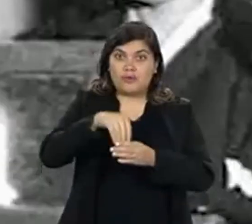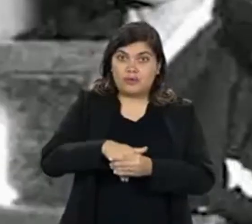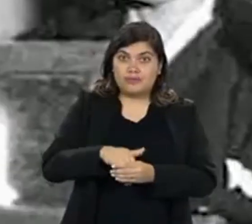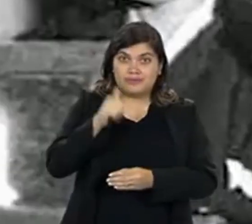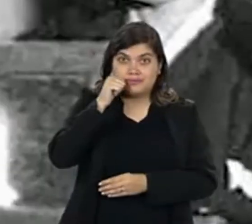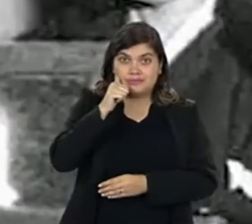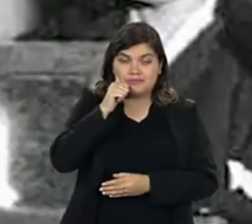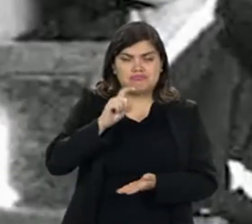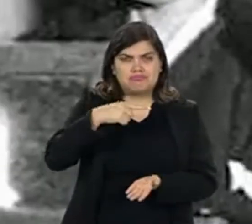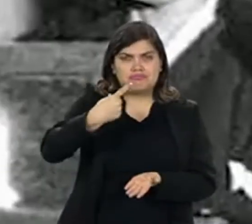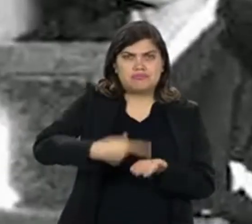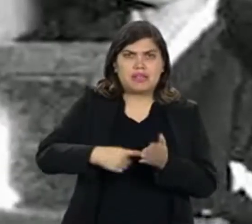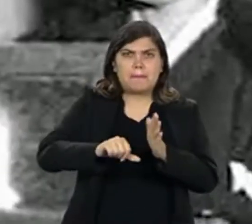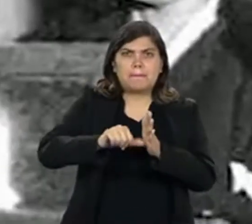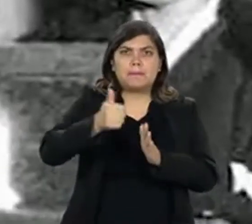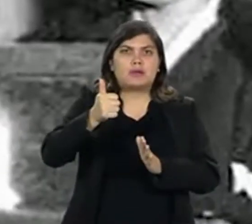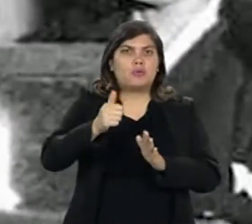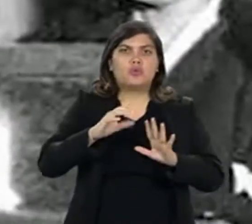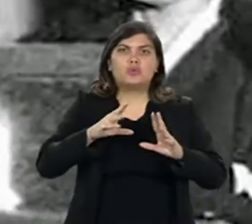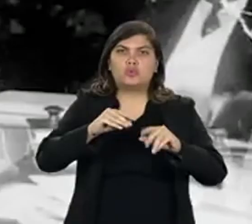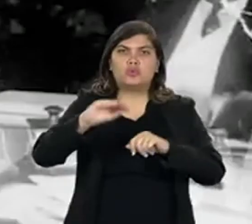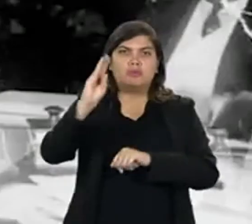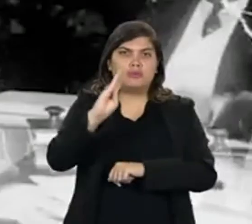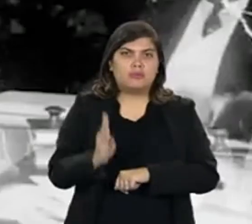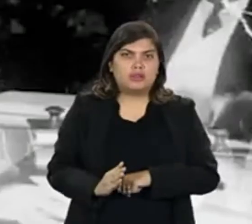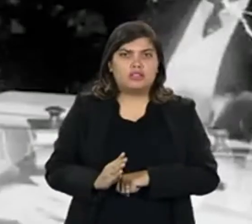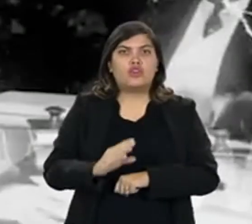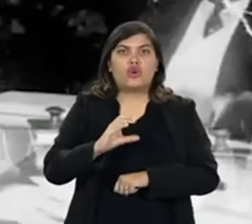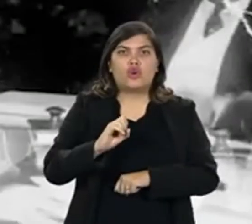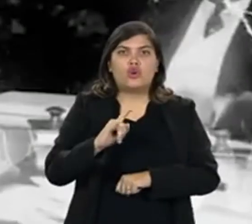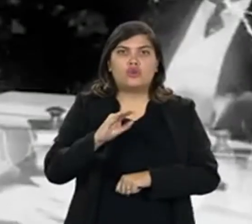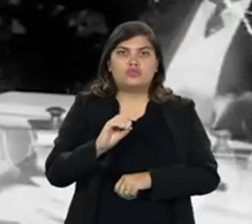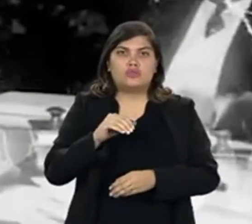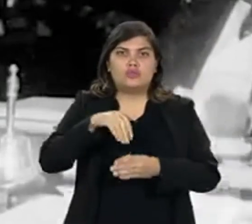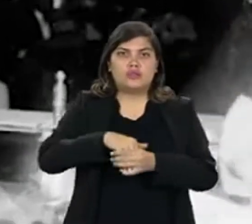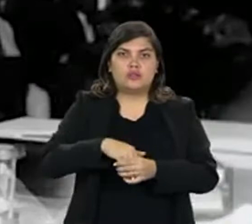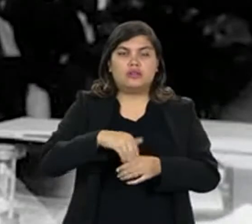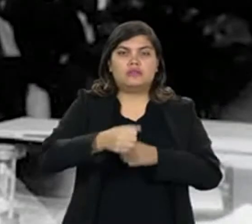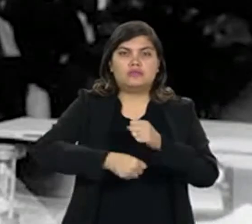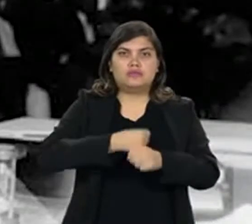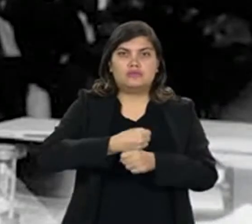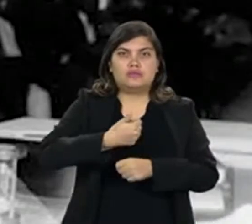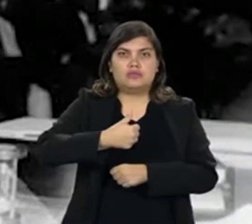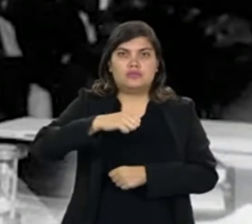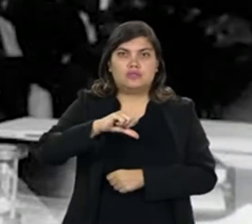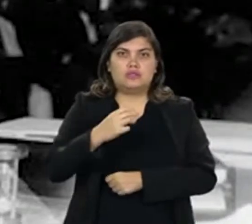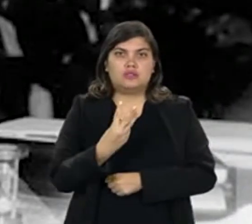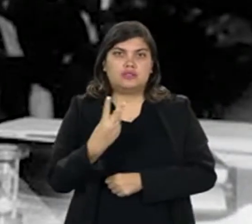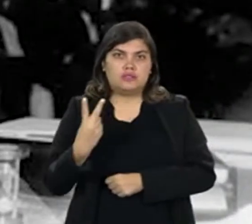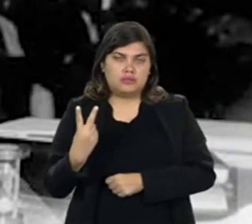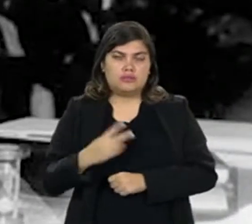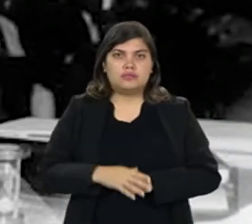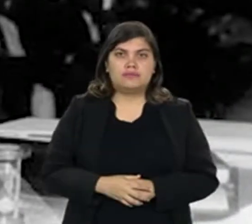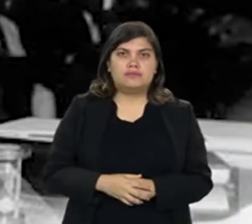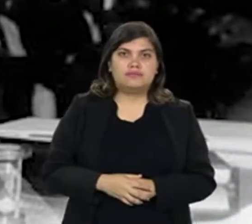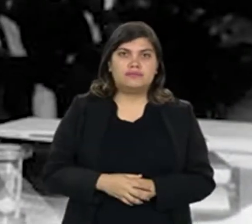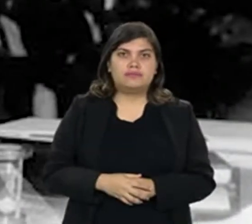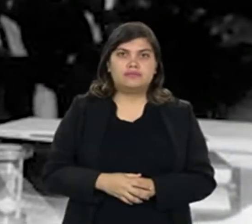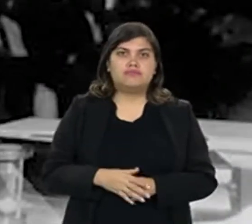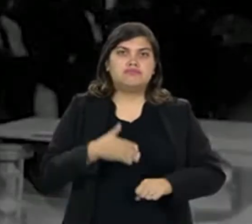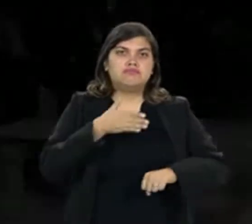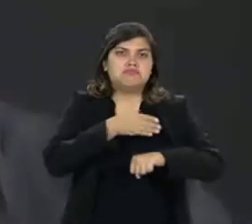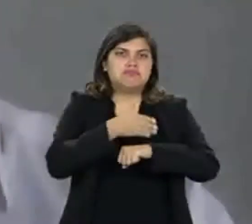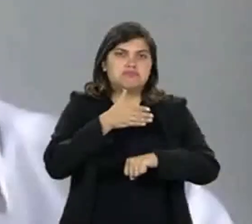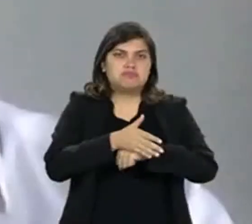O voto feminino foi previsto pela primeira vez em todo o país, com o Código Eleitoral de 1932. A participação